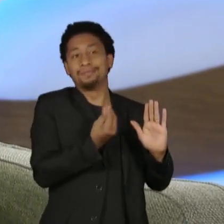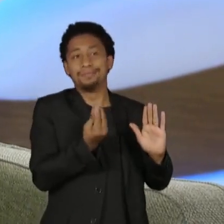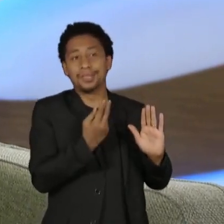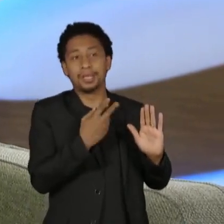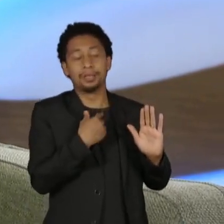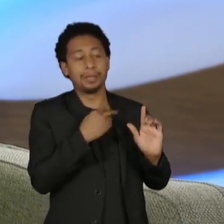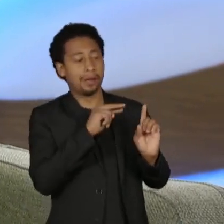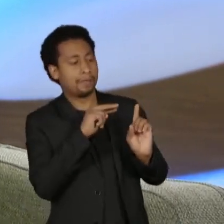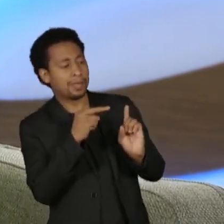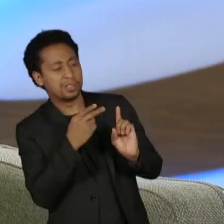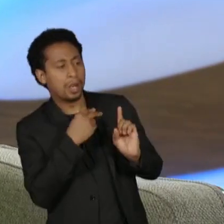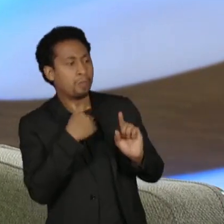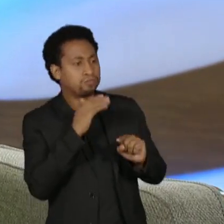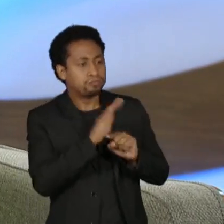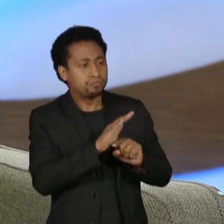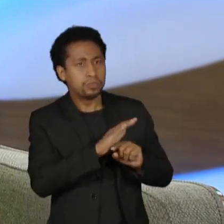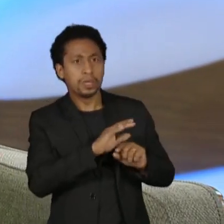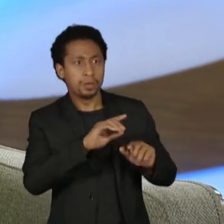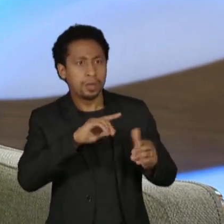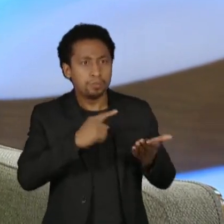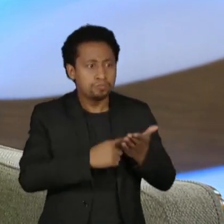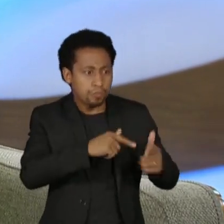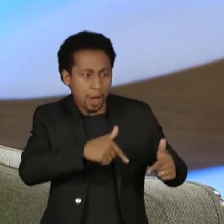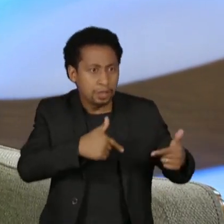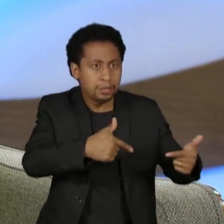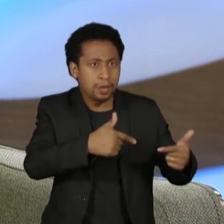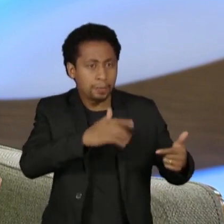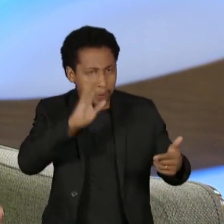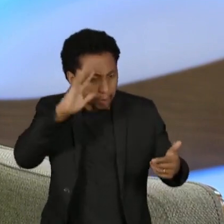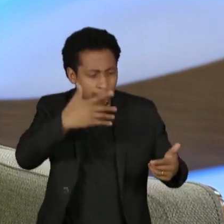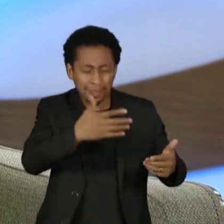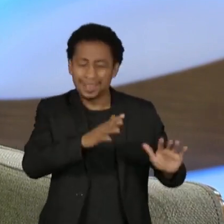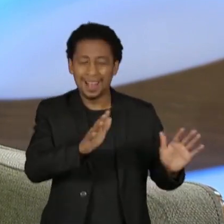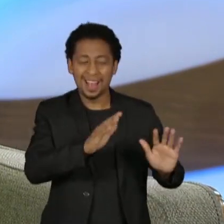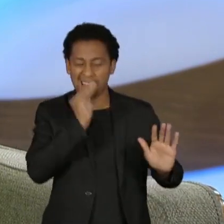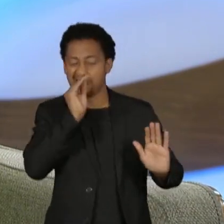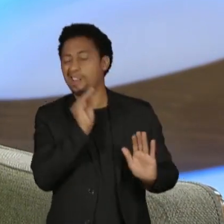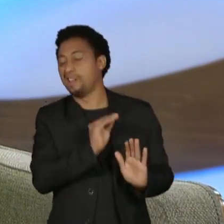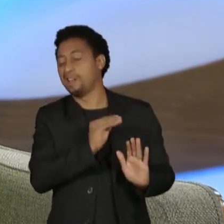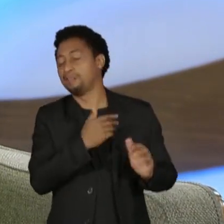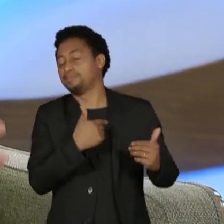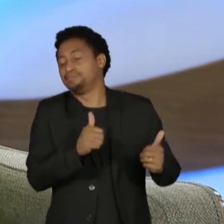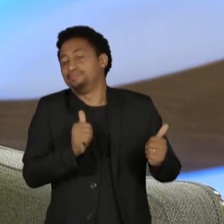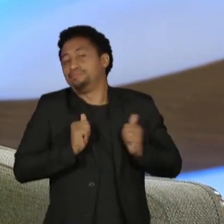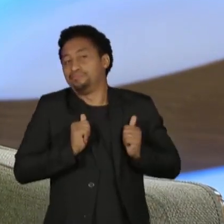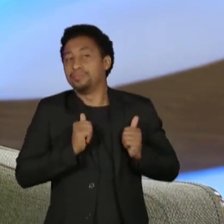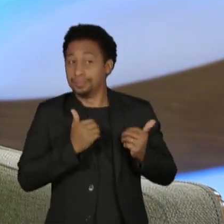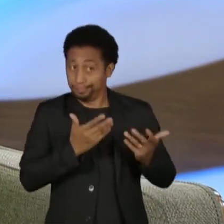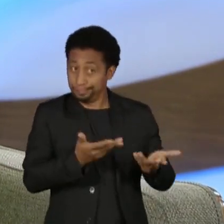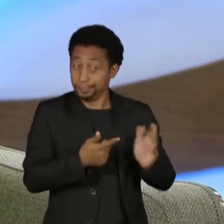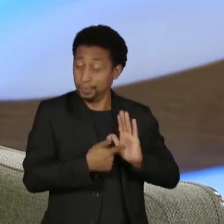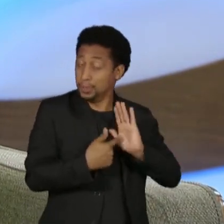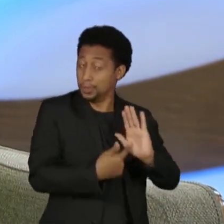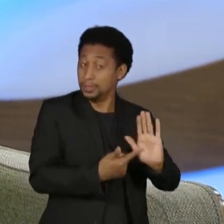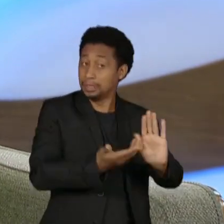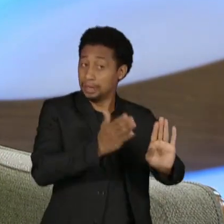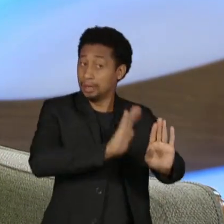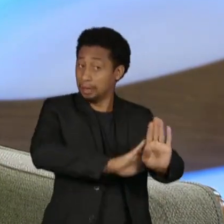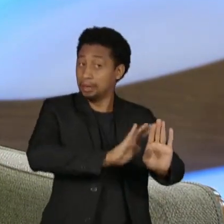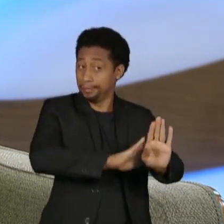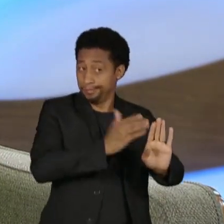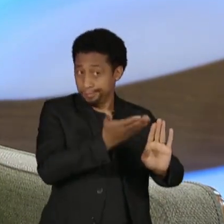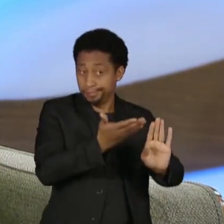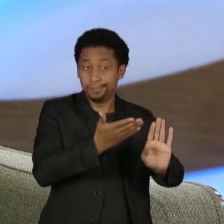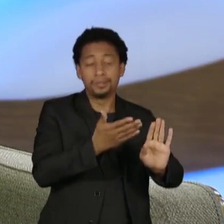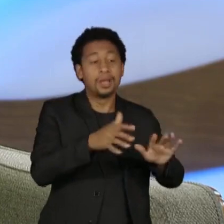assistência necessária, de compromisso constitucional que o Estado tem. Então, esse quadro mais